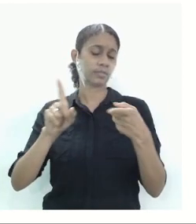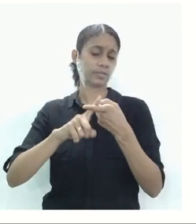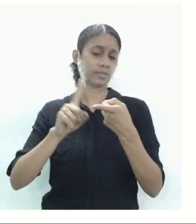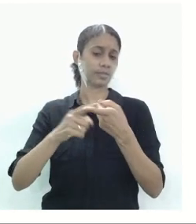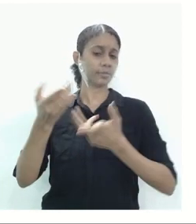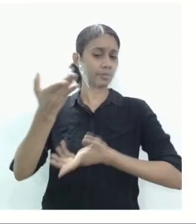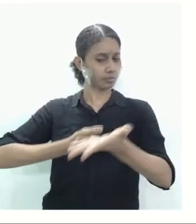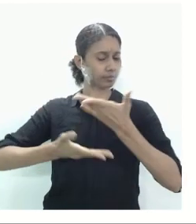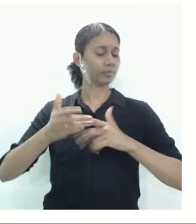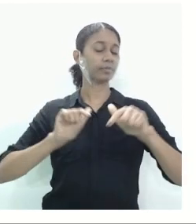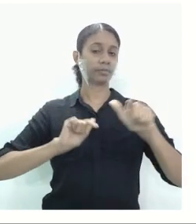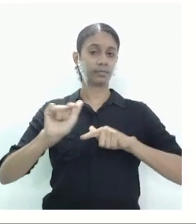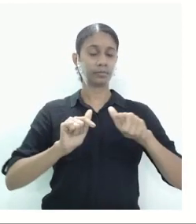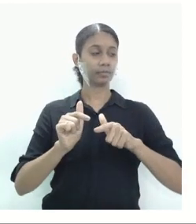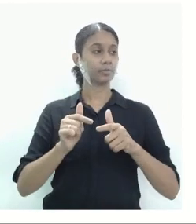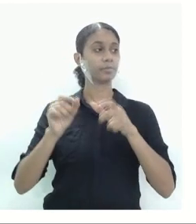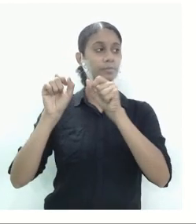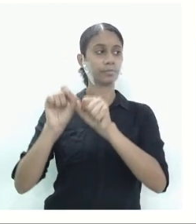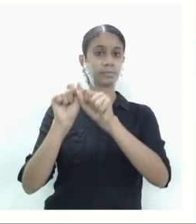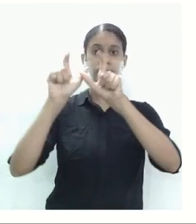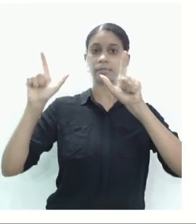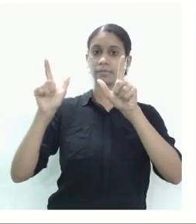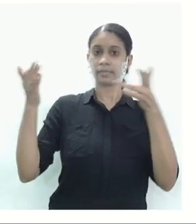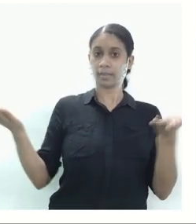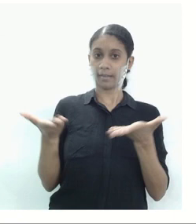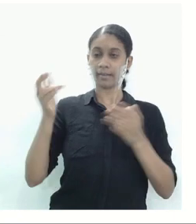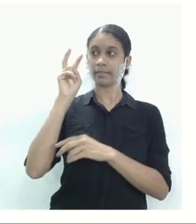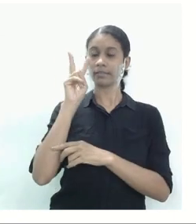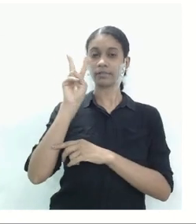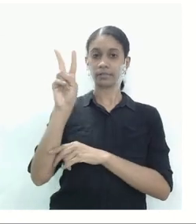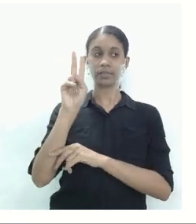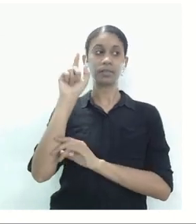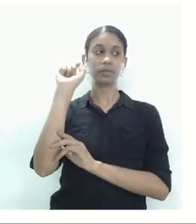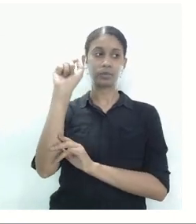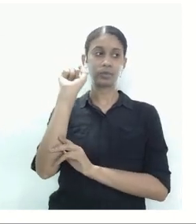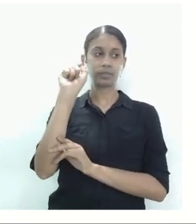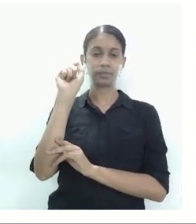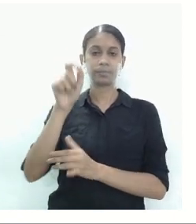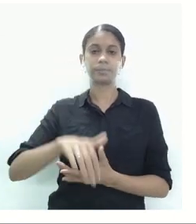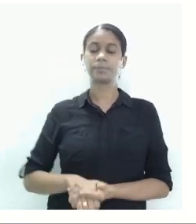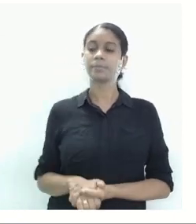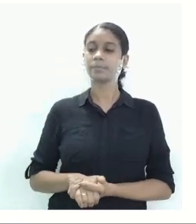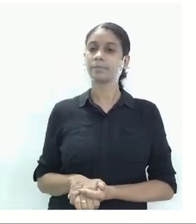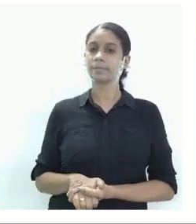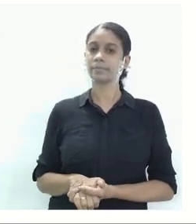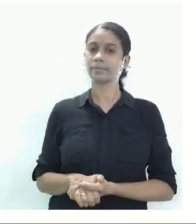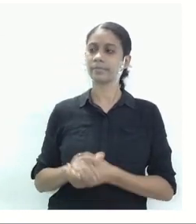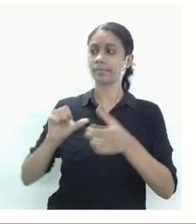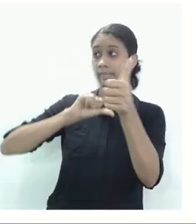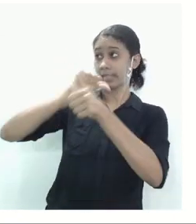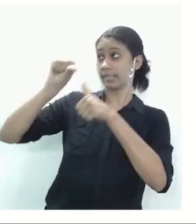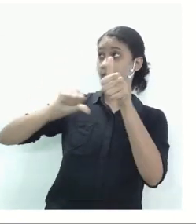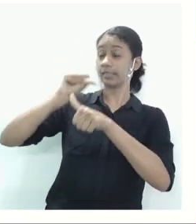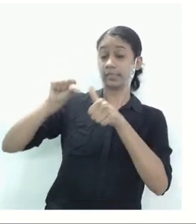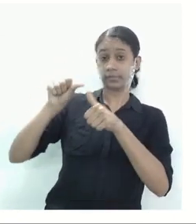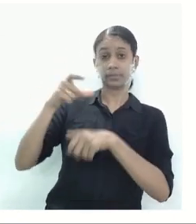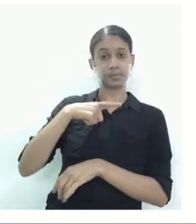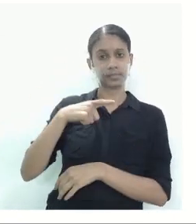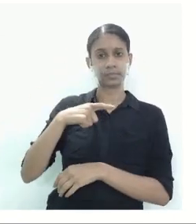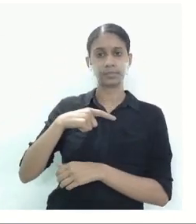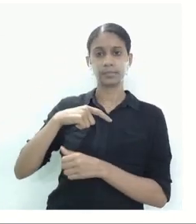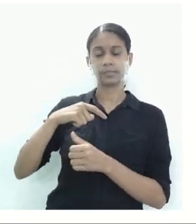E aí você está vendo nesse slide as transformações, as